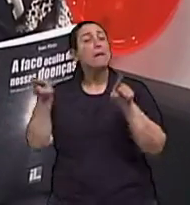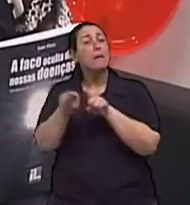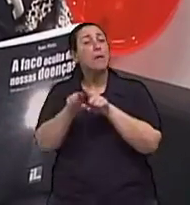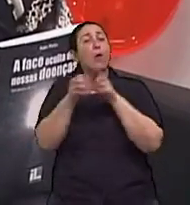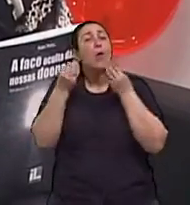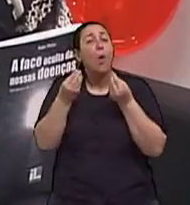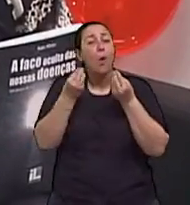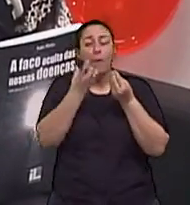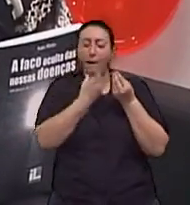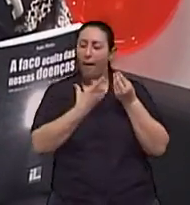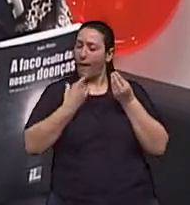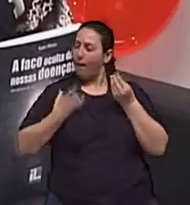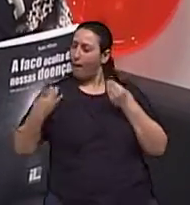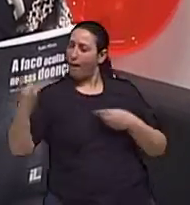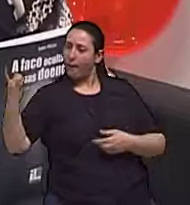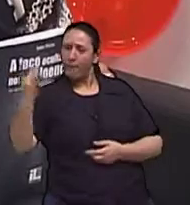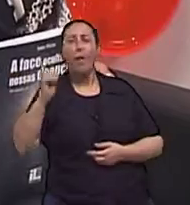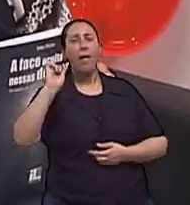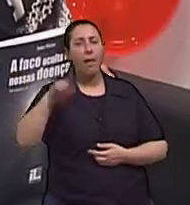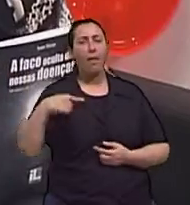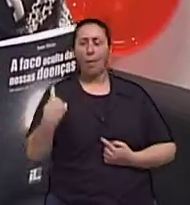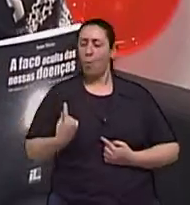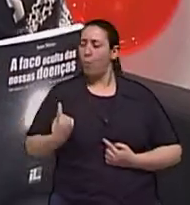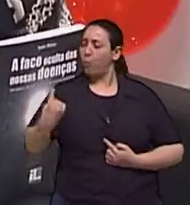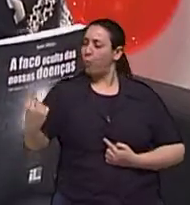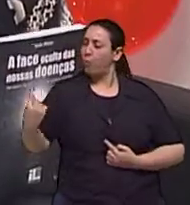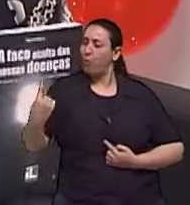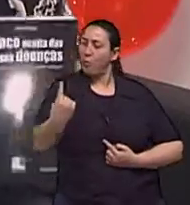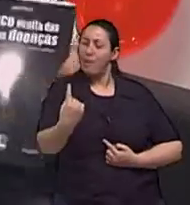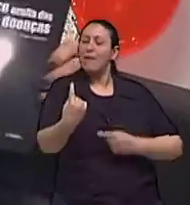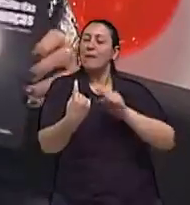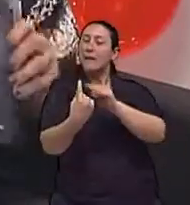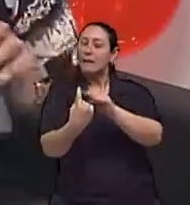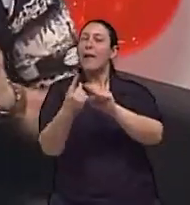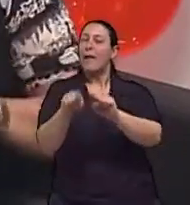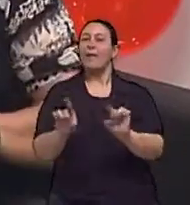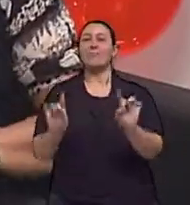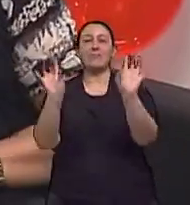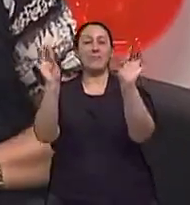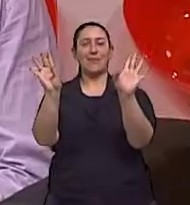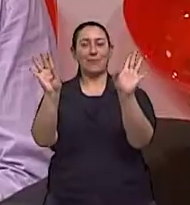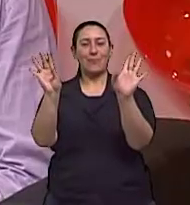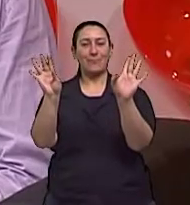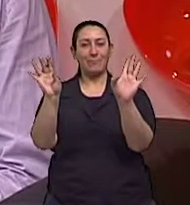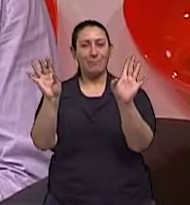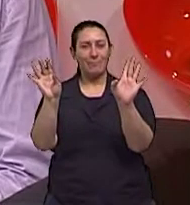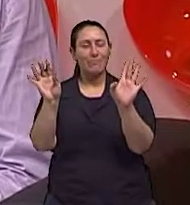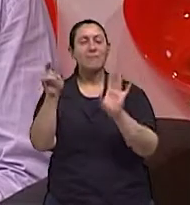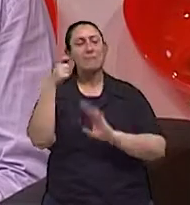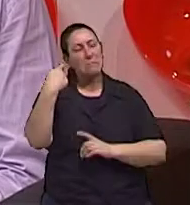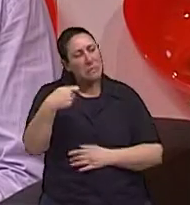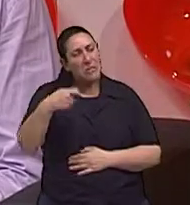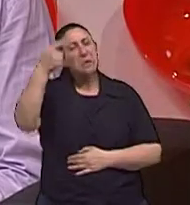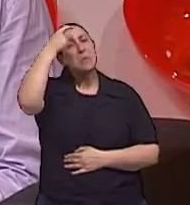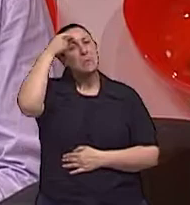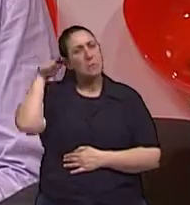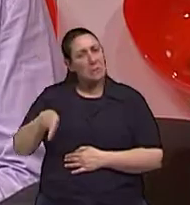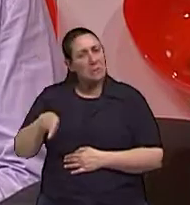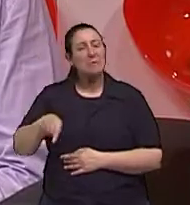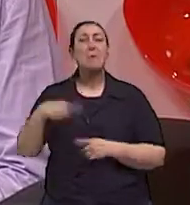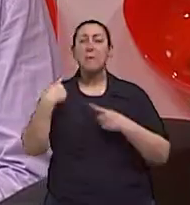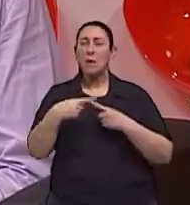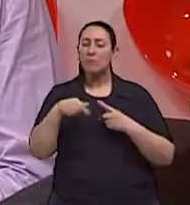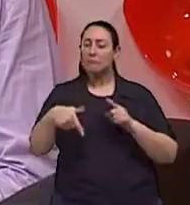ser é único e especial Olha Ivan, a gente tem que ter consciência disso A gente só é